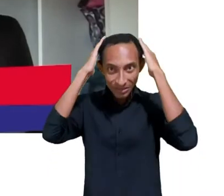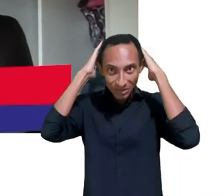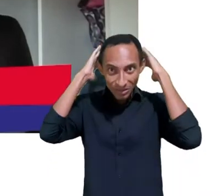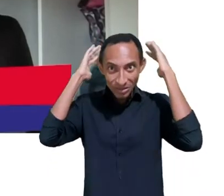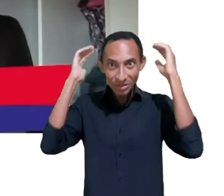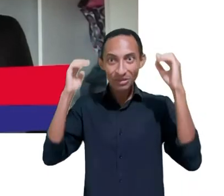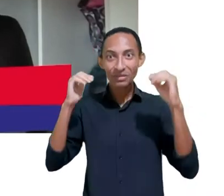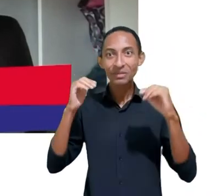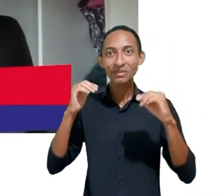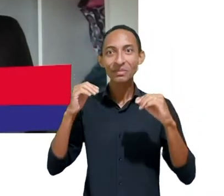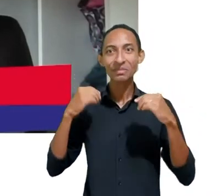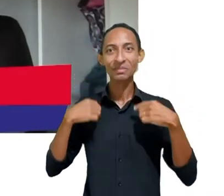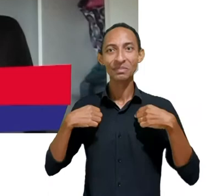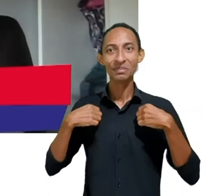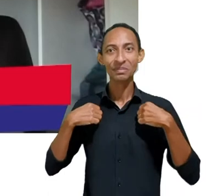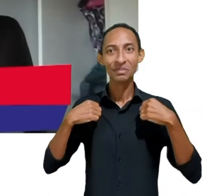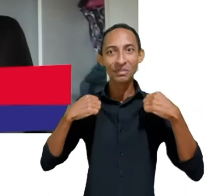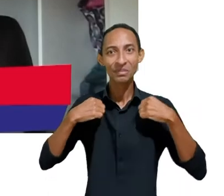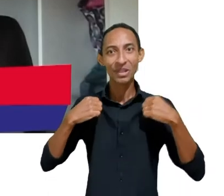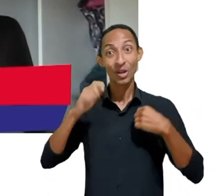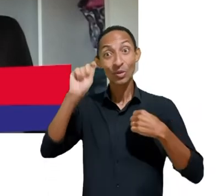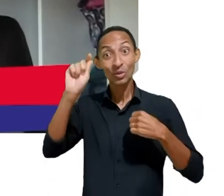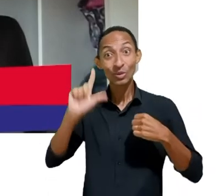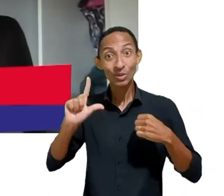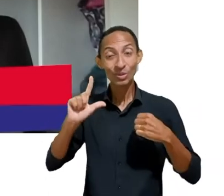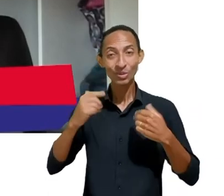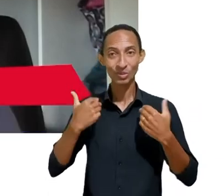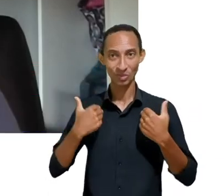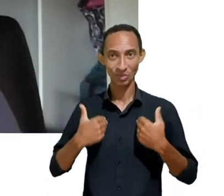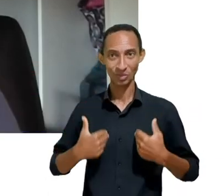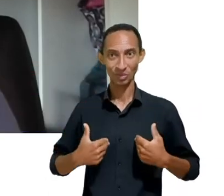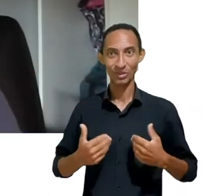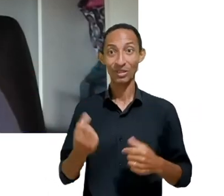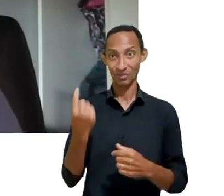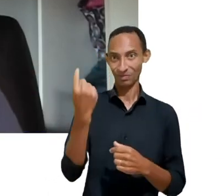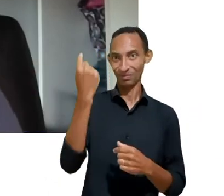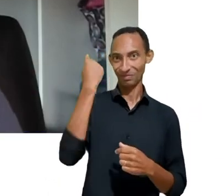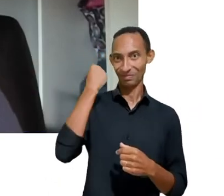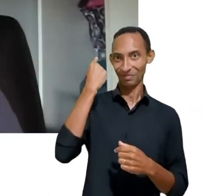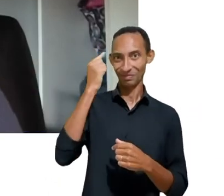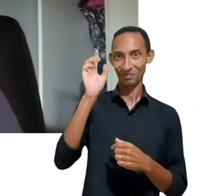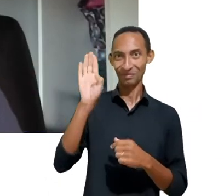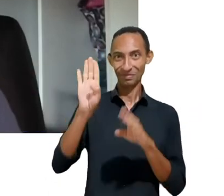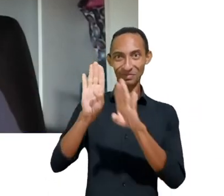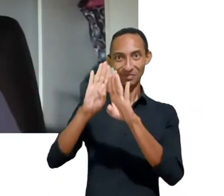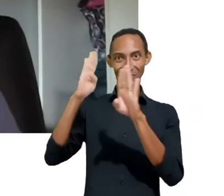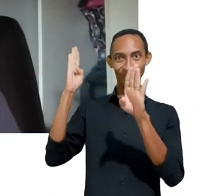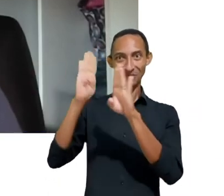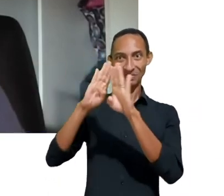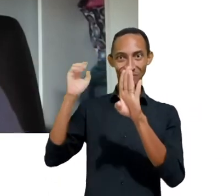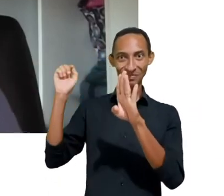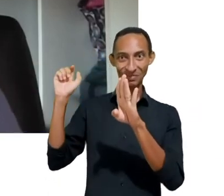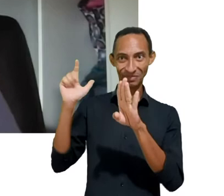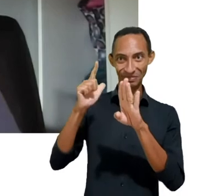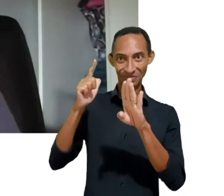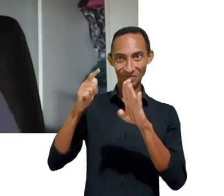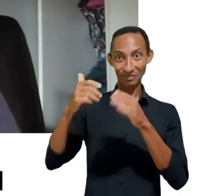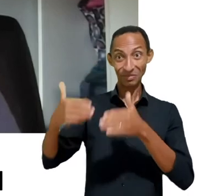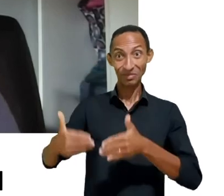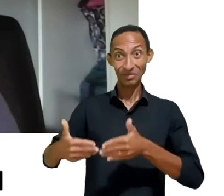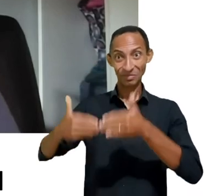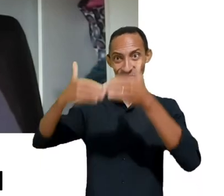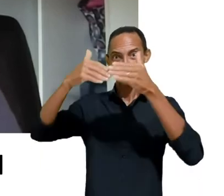azul e ao fundo tem uma janela com o sol entrando e uma parede quadro e uma